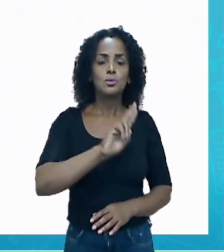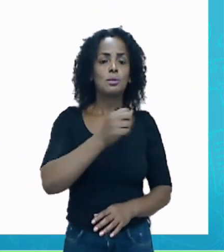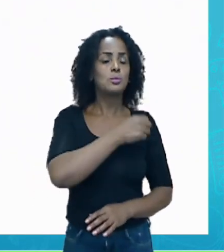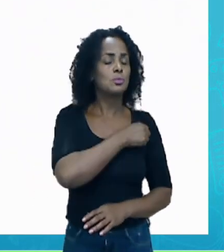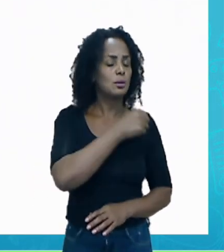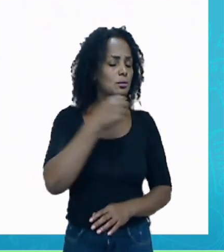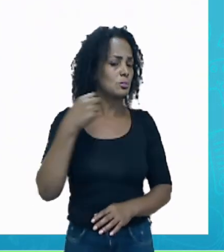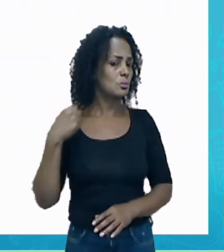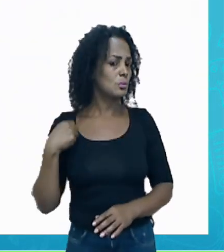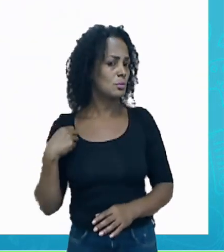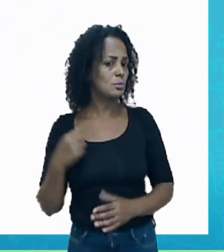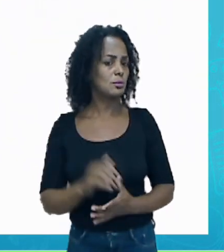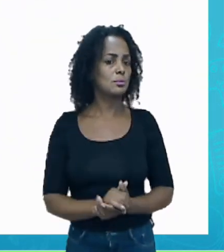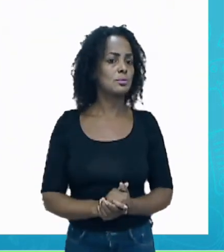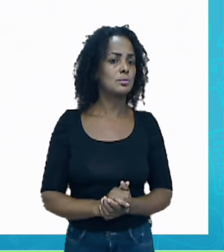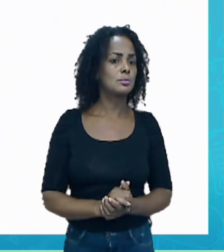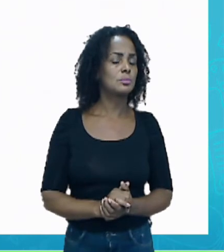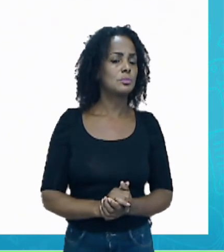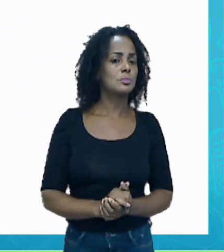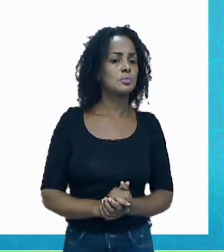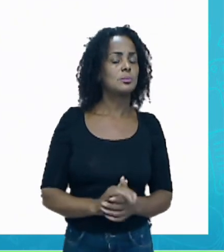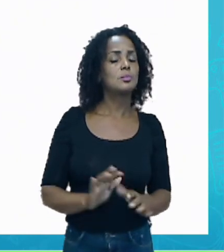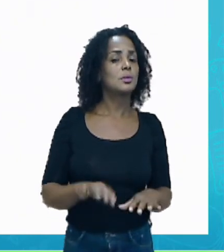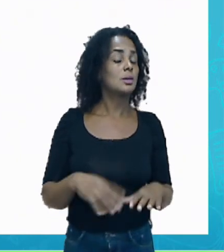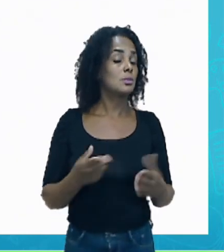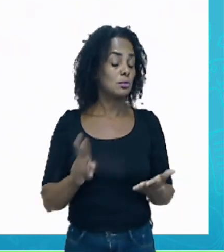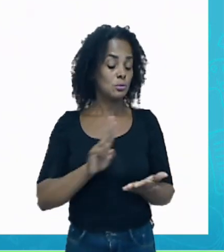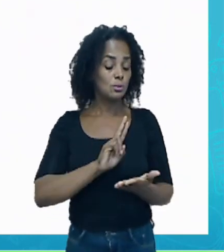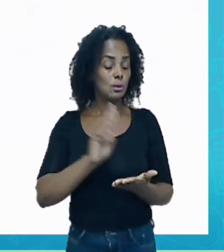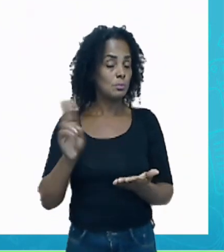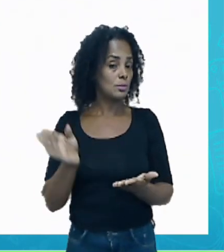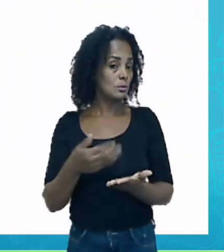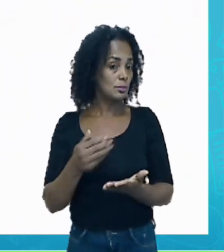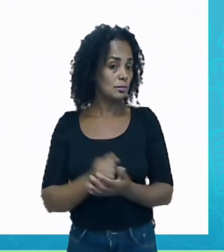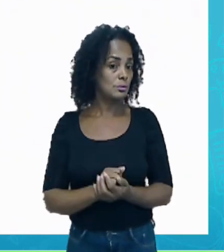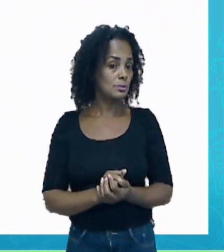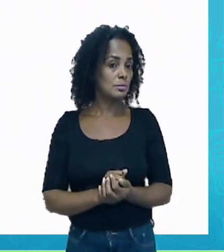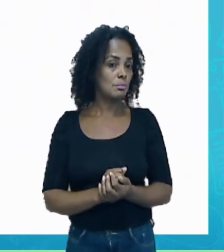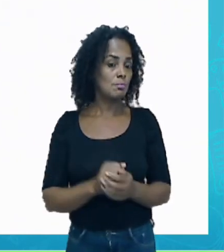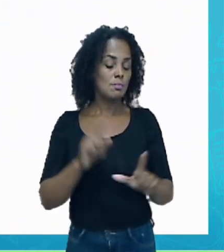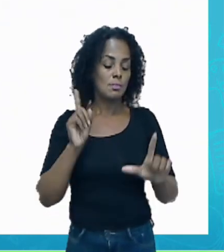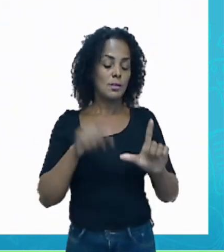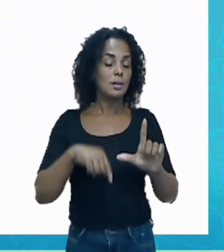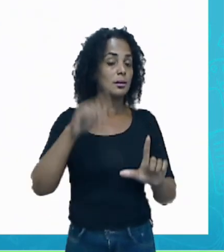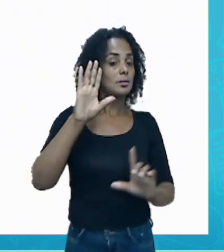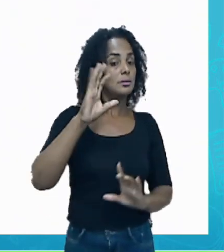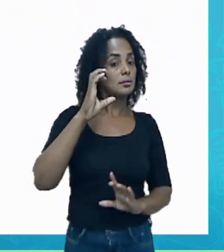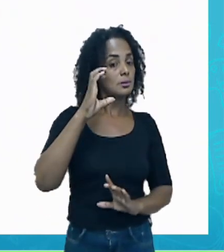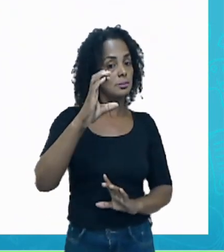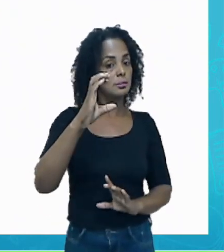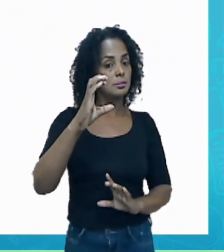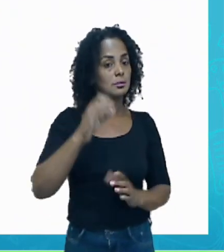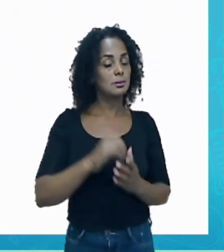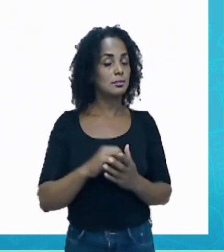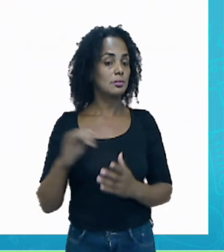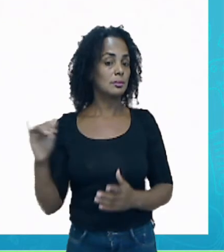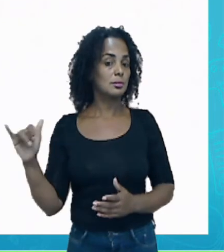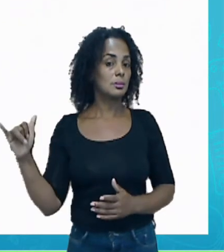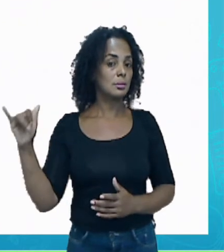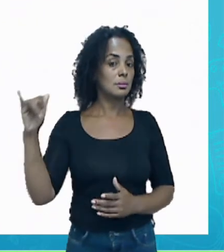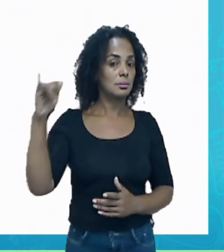Moreira Santos? Seria o nome do livro? Letra C, O